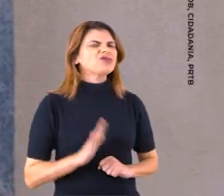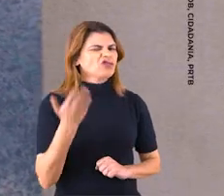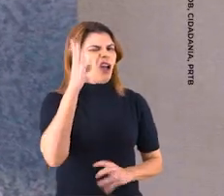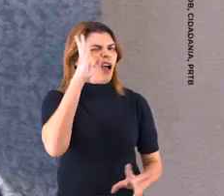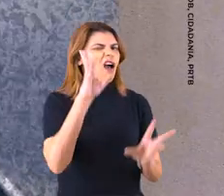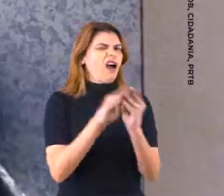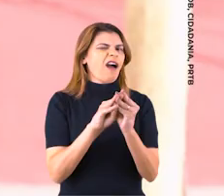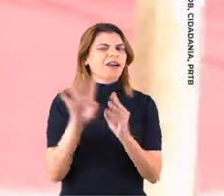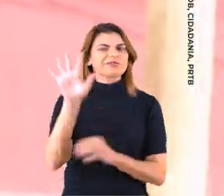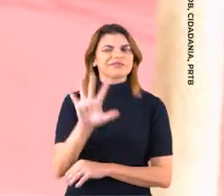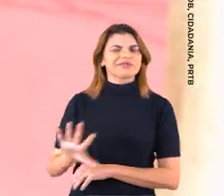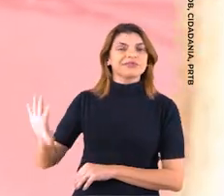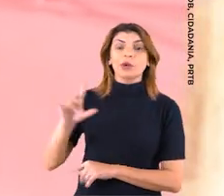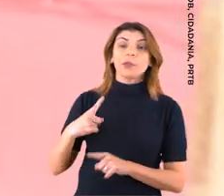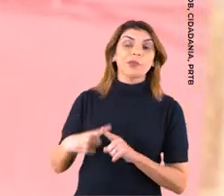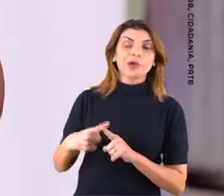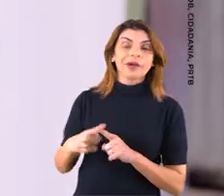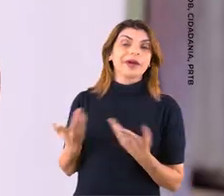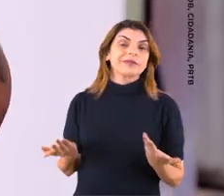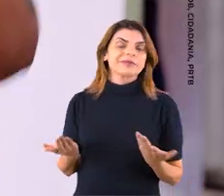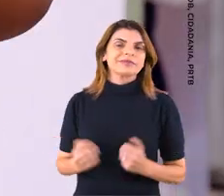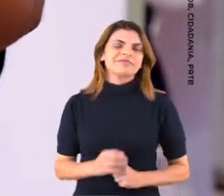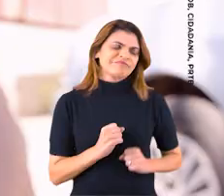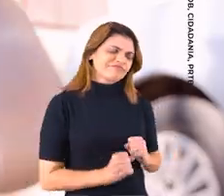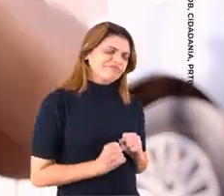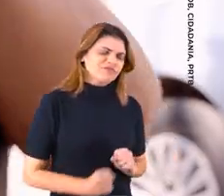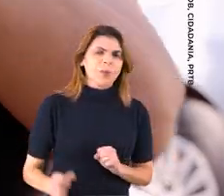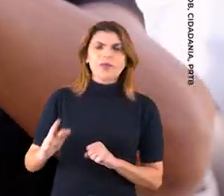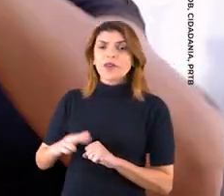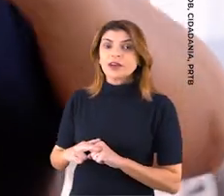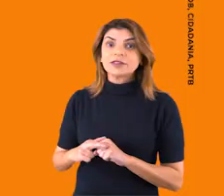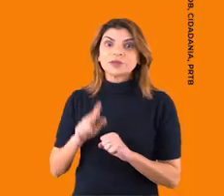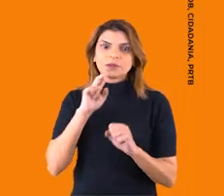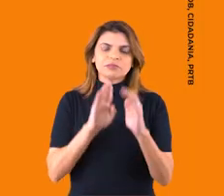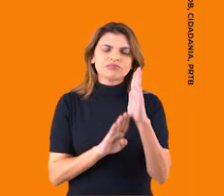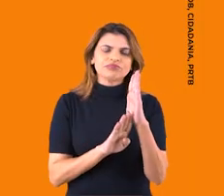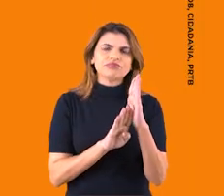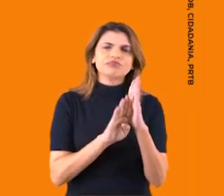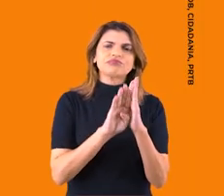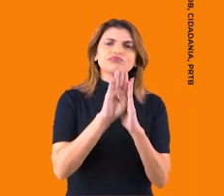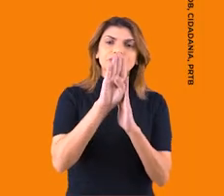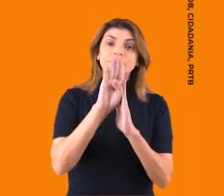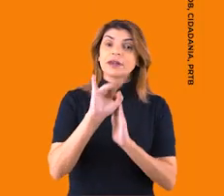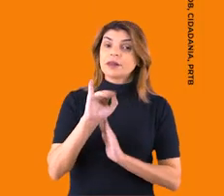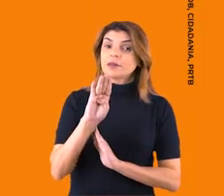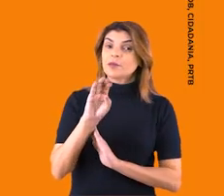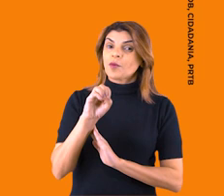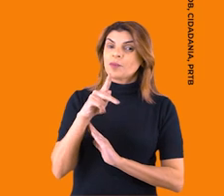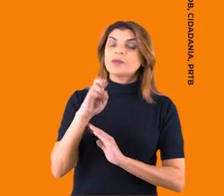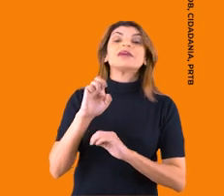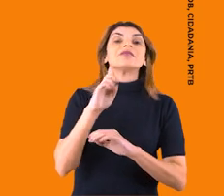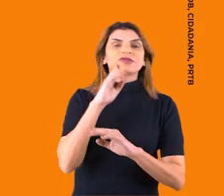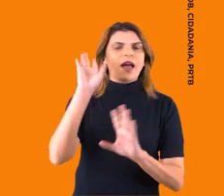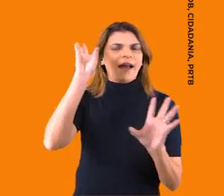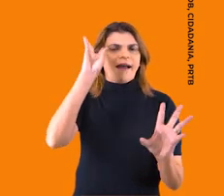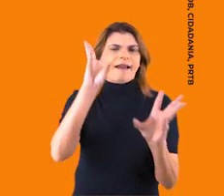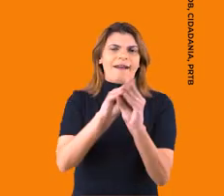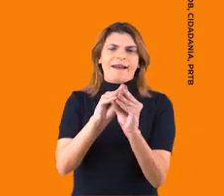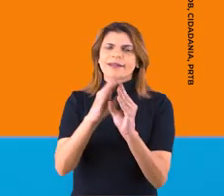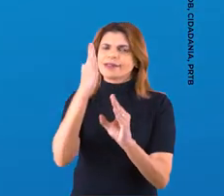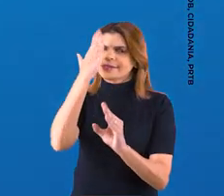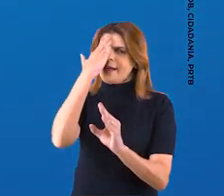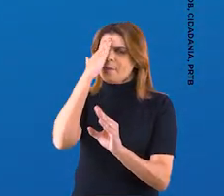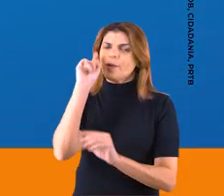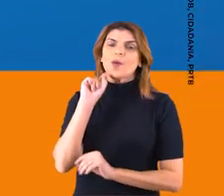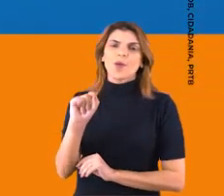Agora a gente já sabe exatamente o motivo. A pesquisa do IPEC, o antigo hipop, confirma o que a gente já